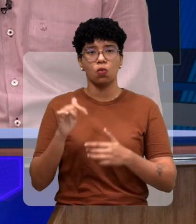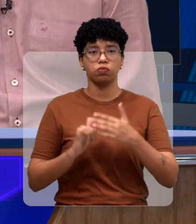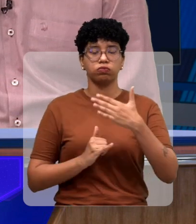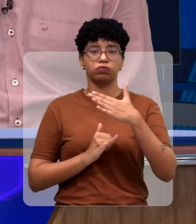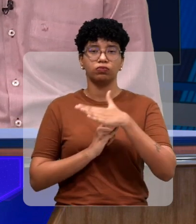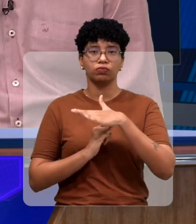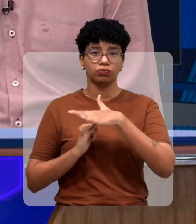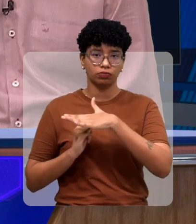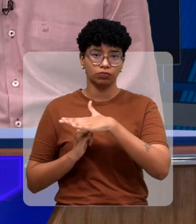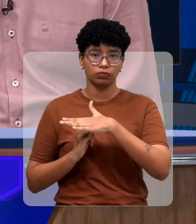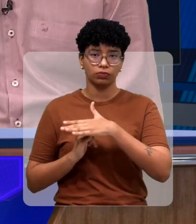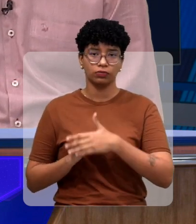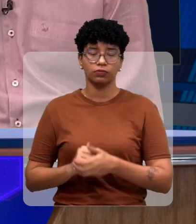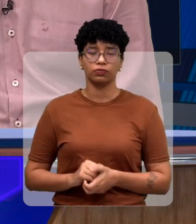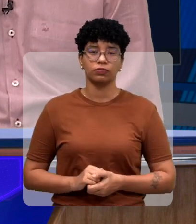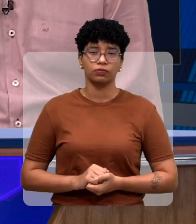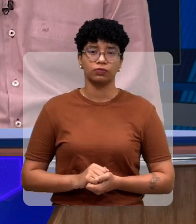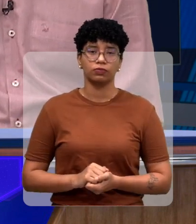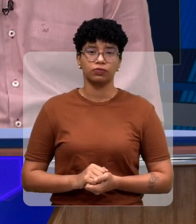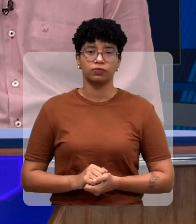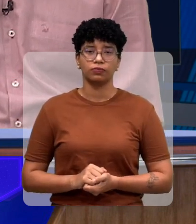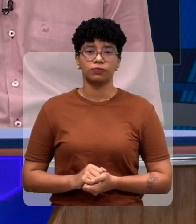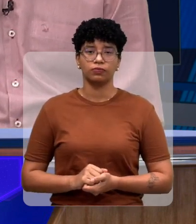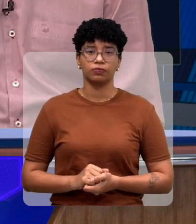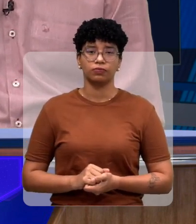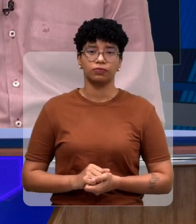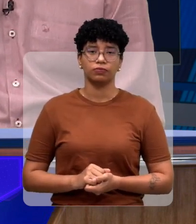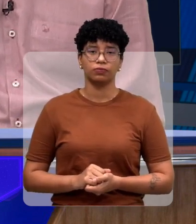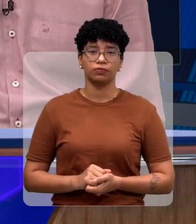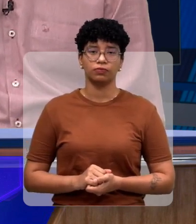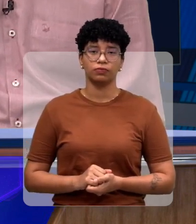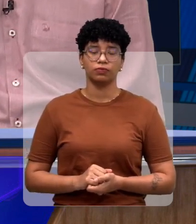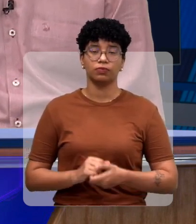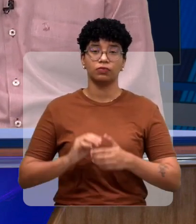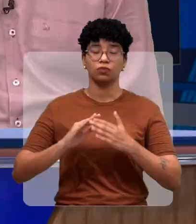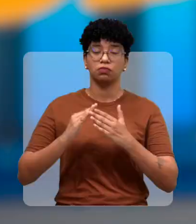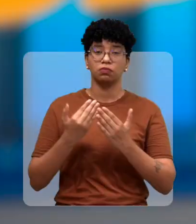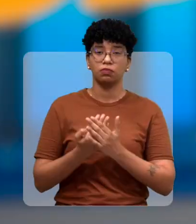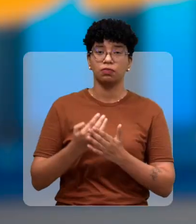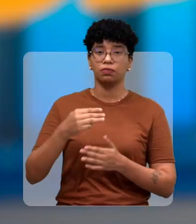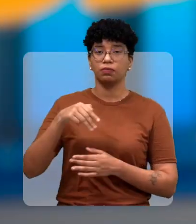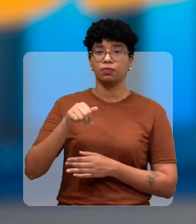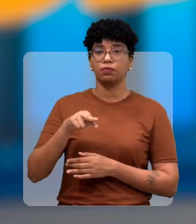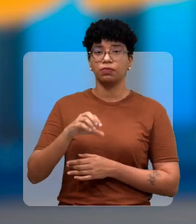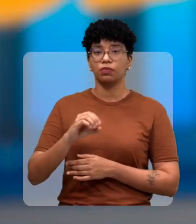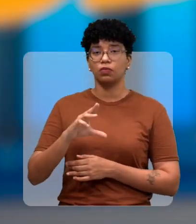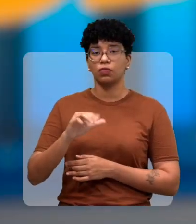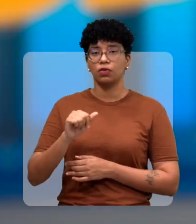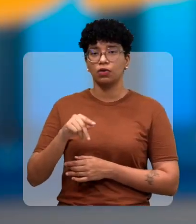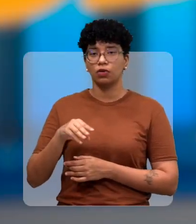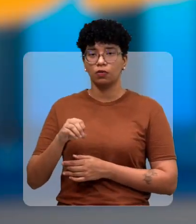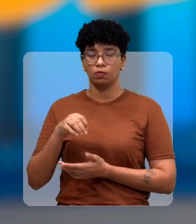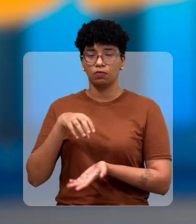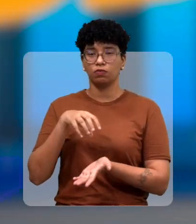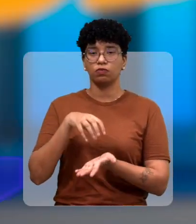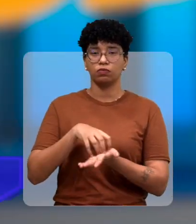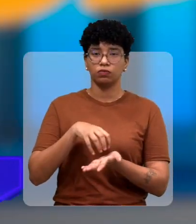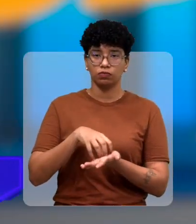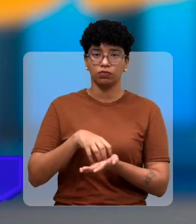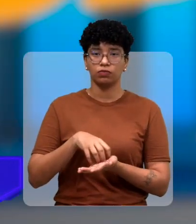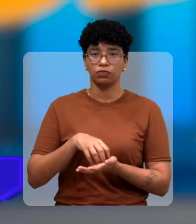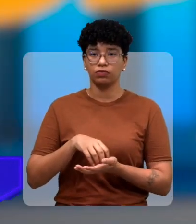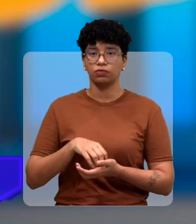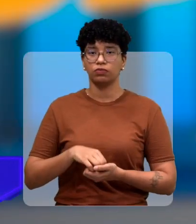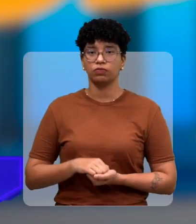instituições? Nós temos uma parceria com a Escola Maria do Carmo, que é um centro